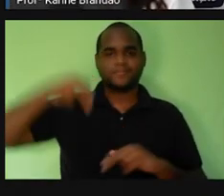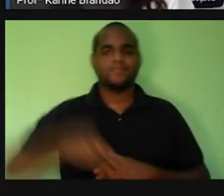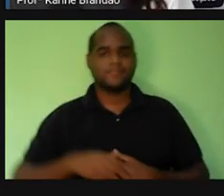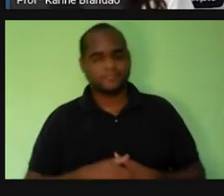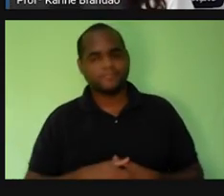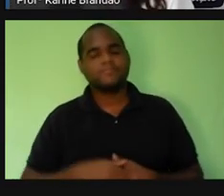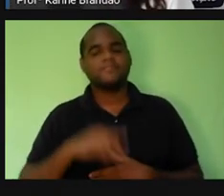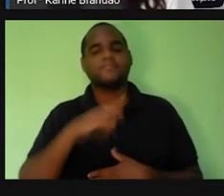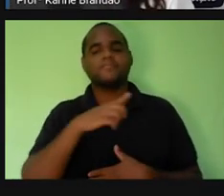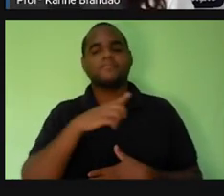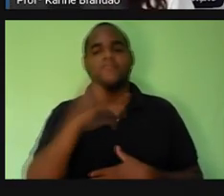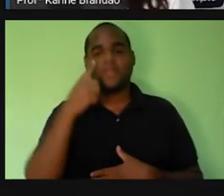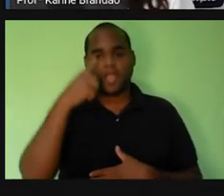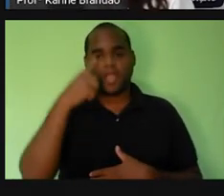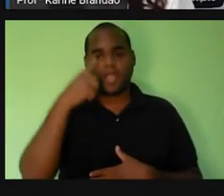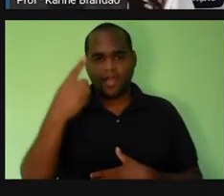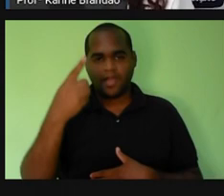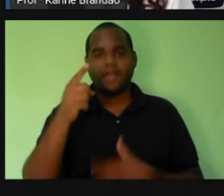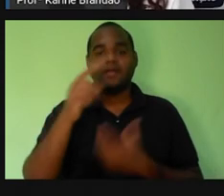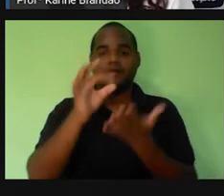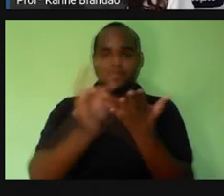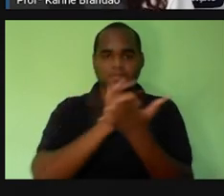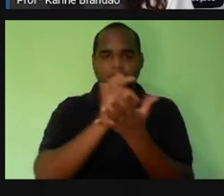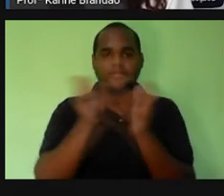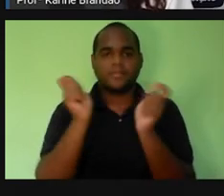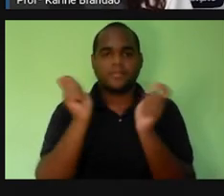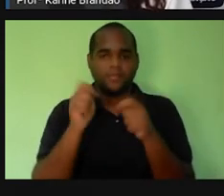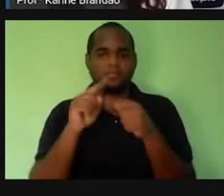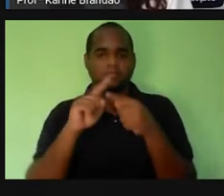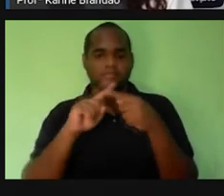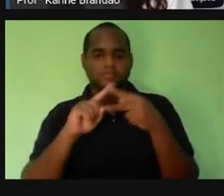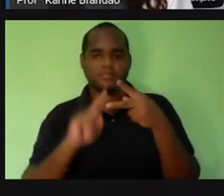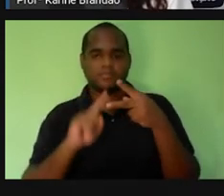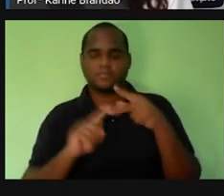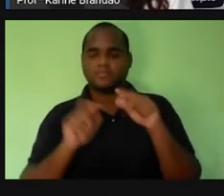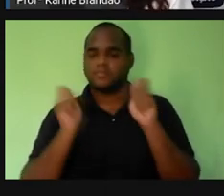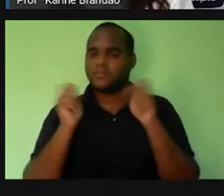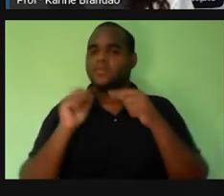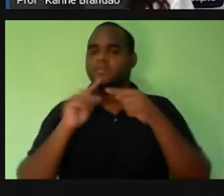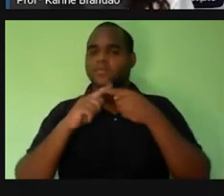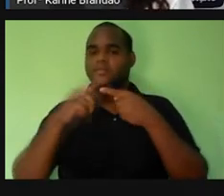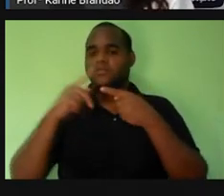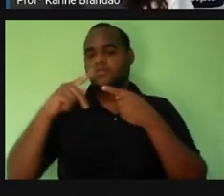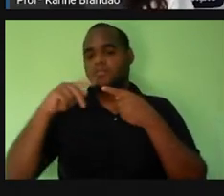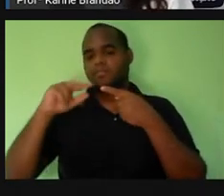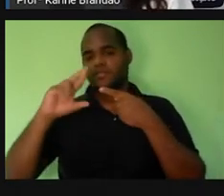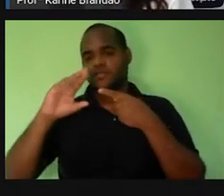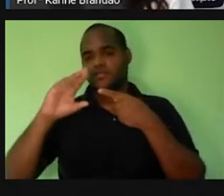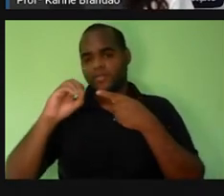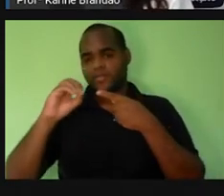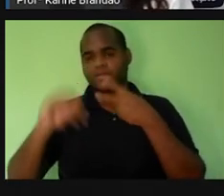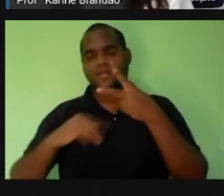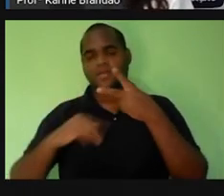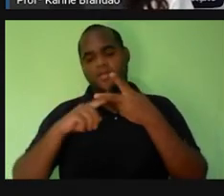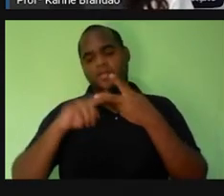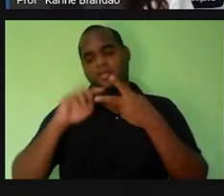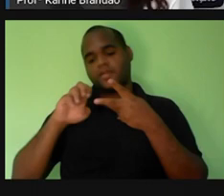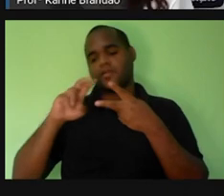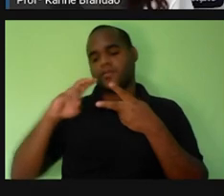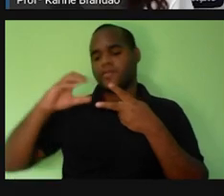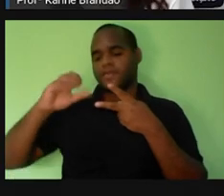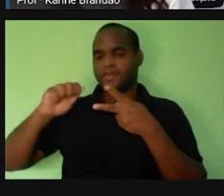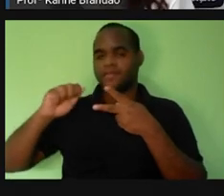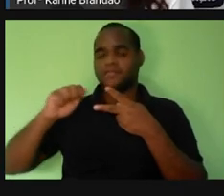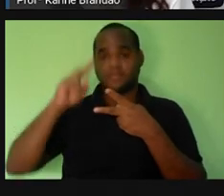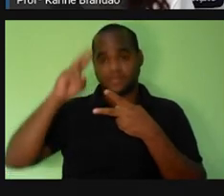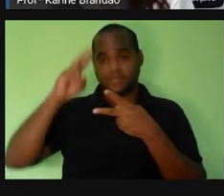que a célula, ela pode ser dividida, é mesmo? E organizada em células procariontes e eucariontes. Vocês estão lembrados